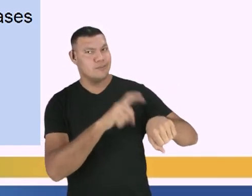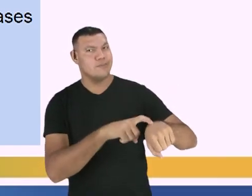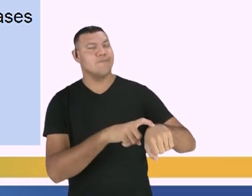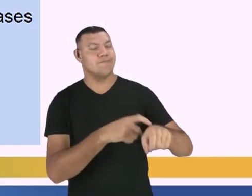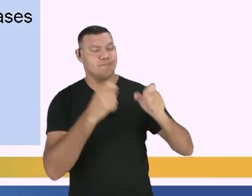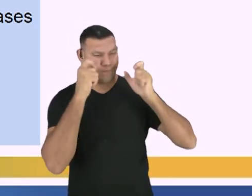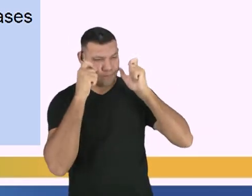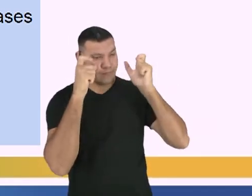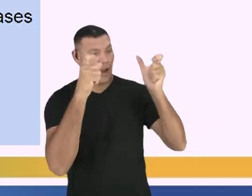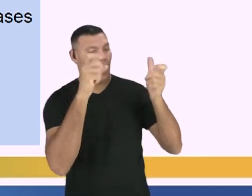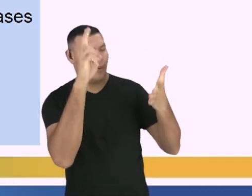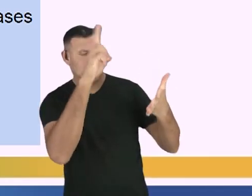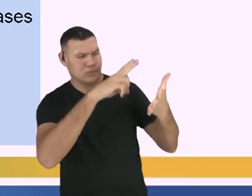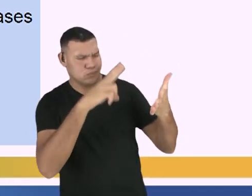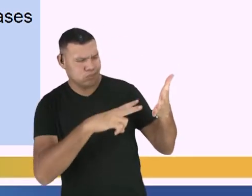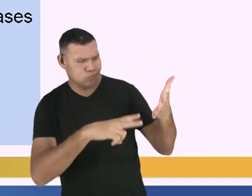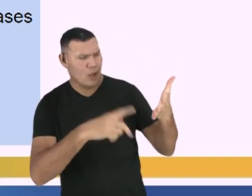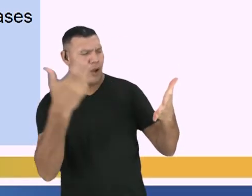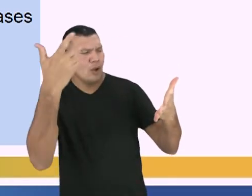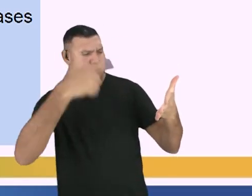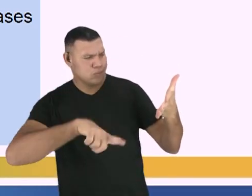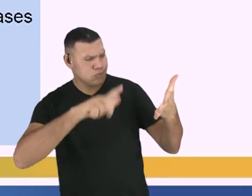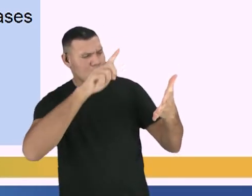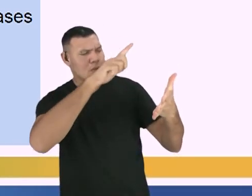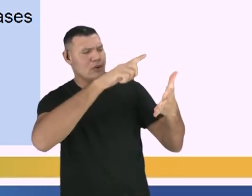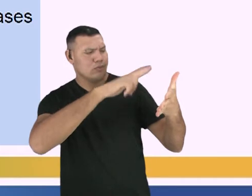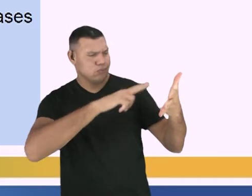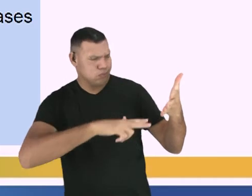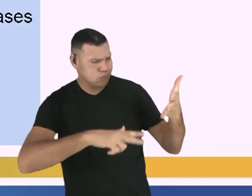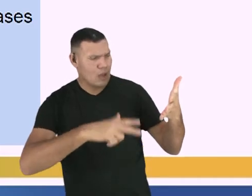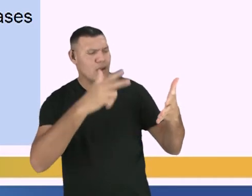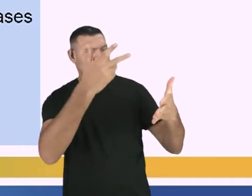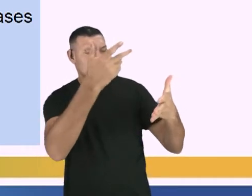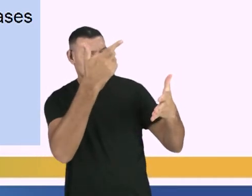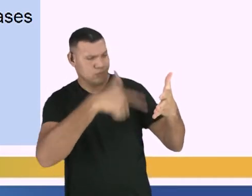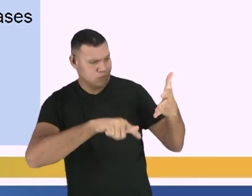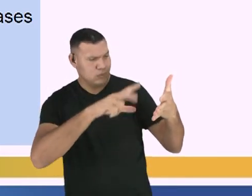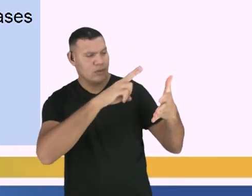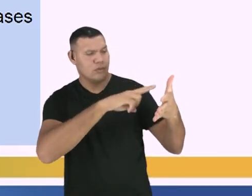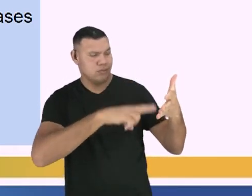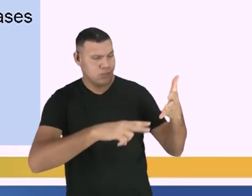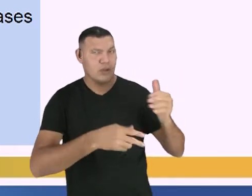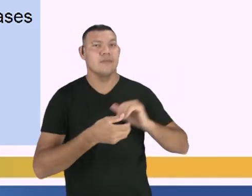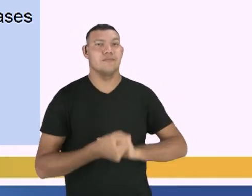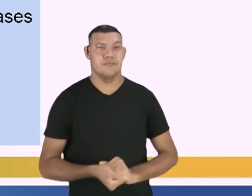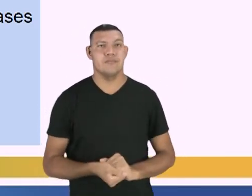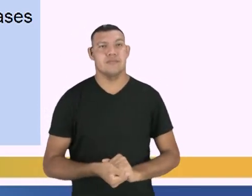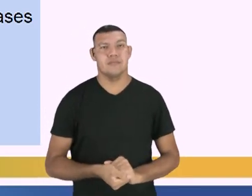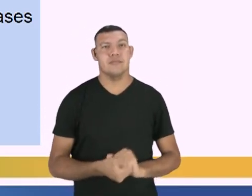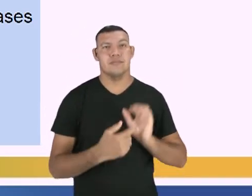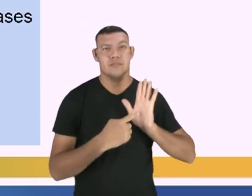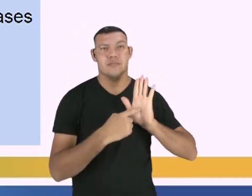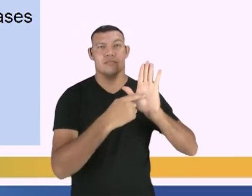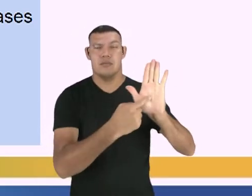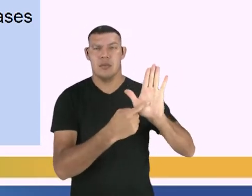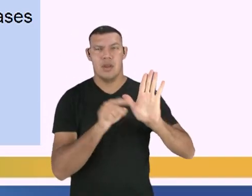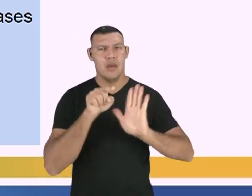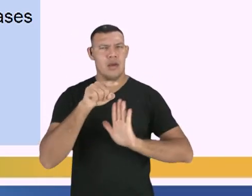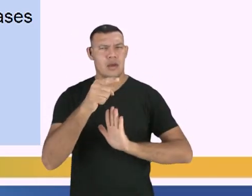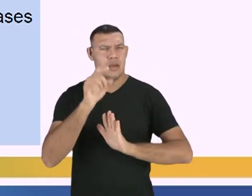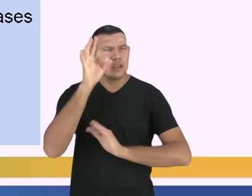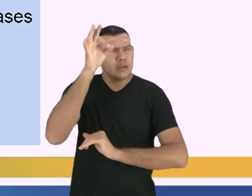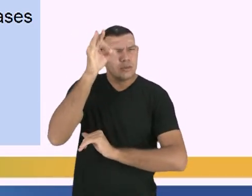ler mais de uma vez, se tem algum erro de ortografia, se tem alguma frase incompleta. Apresenta pontuação